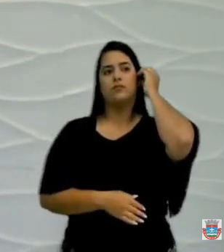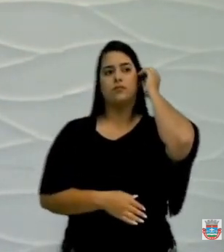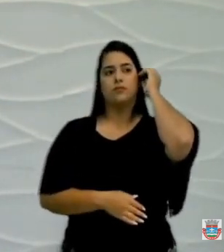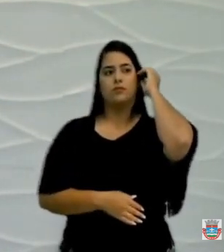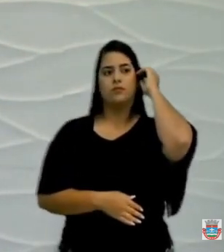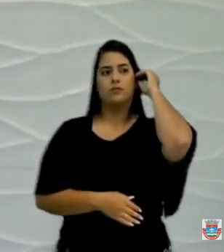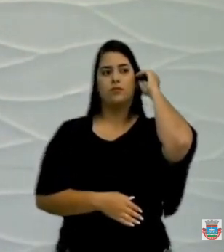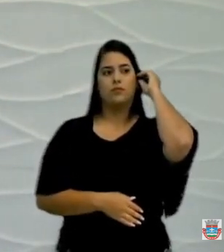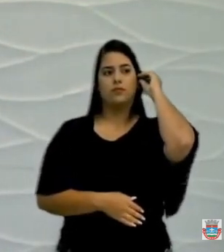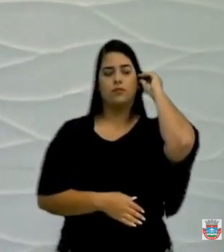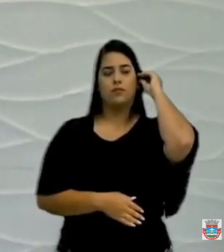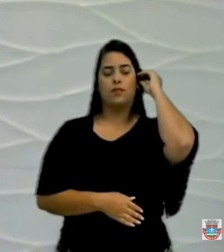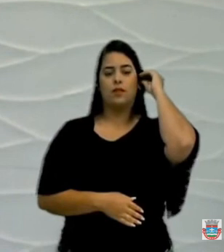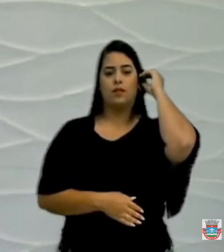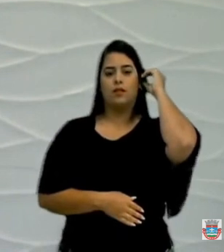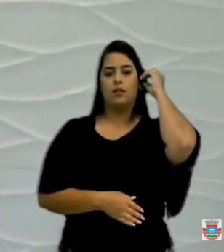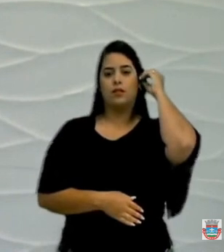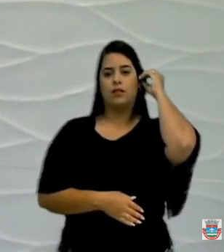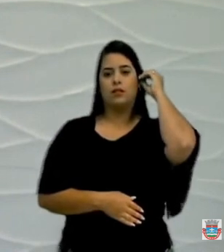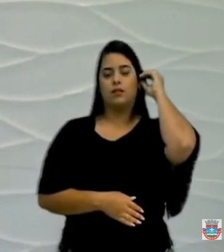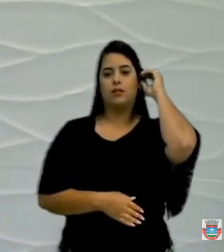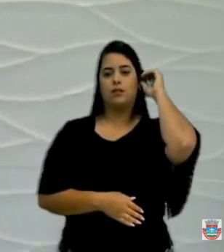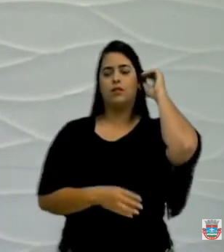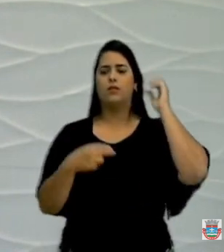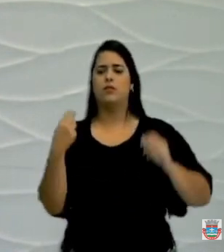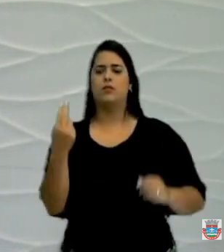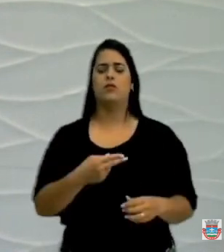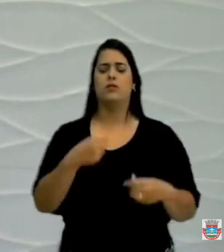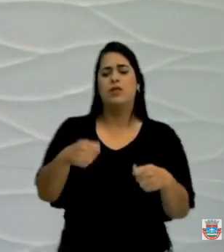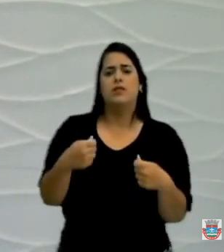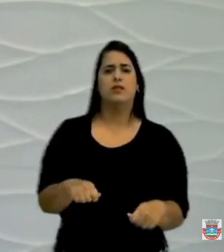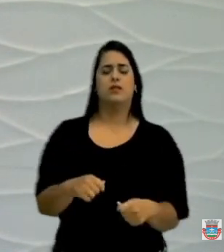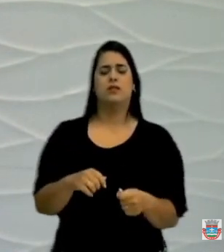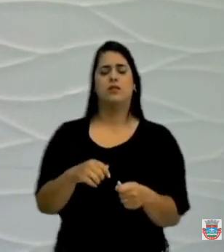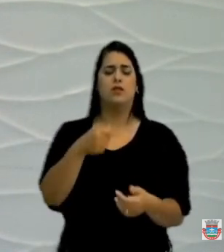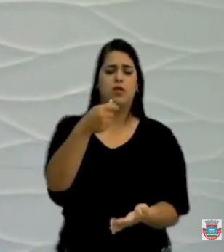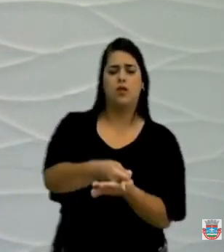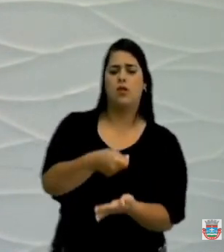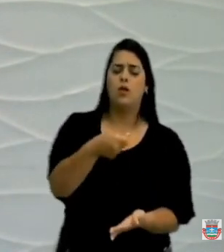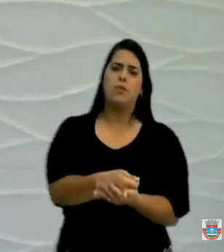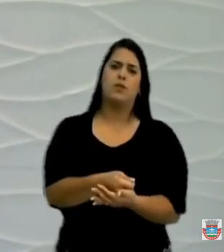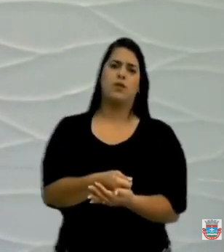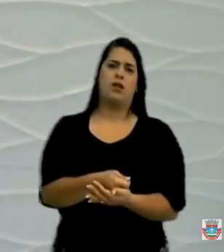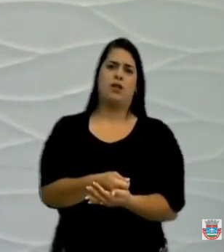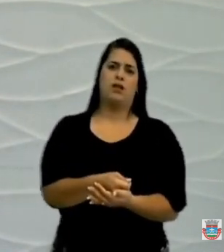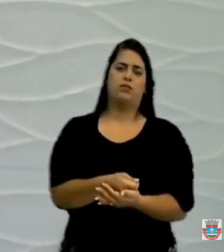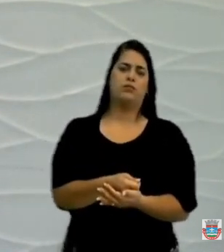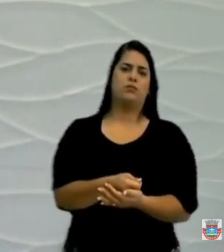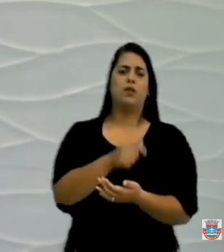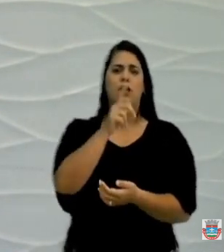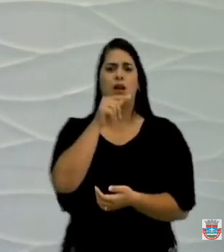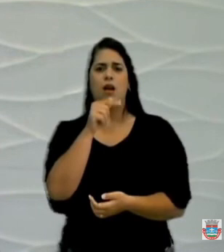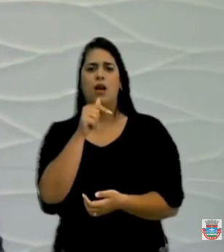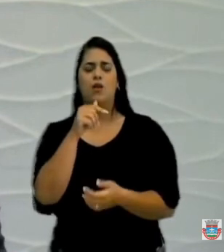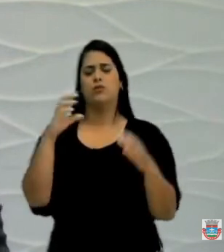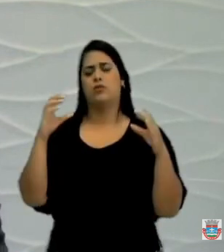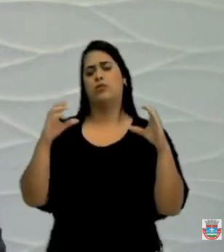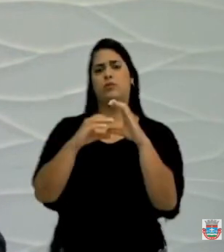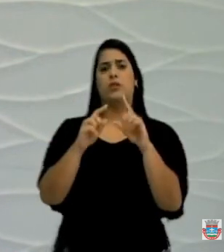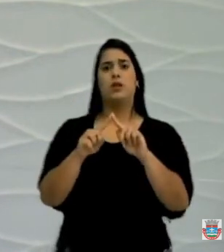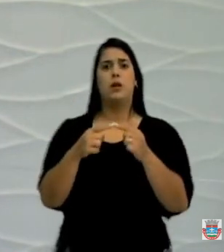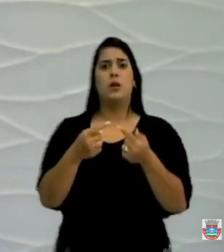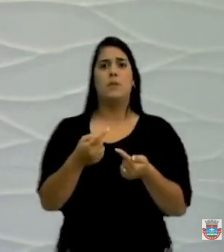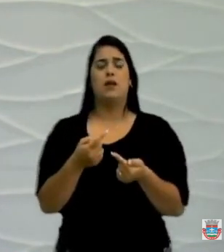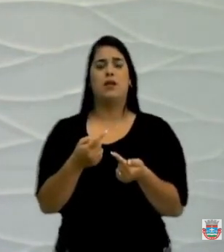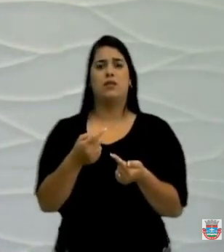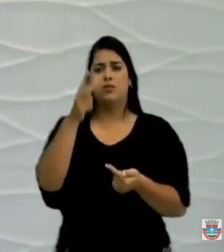cobrar sim. Tem que cobrar melhoramento de funcionários. Tudo no sentido que, de respeito à água, tem que se cobrar. Agora, na questão do prefeito,